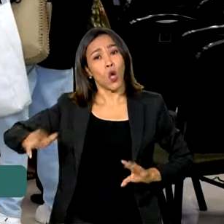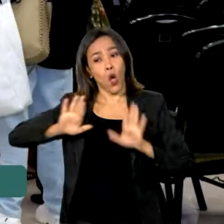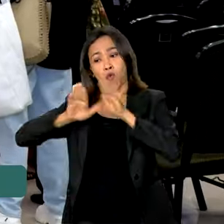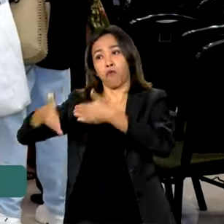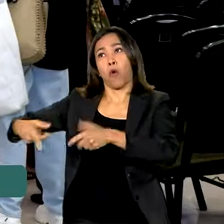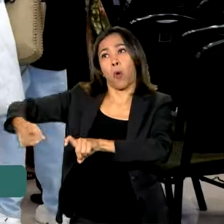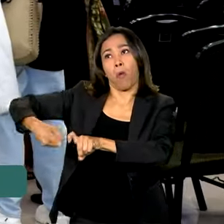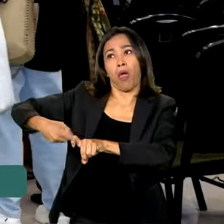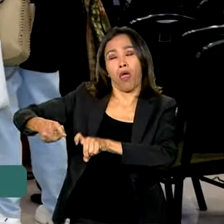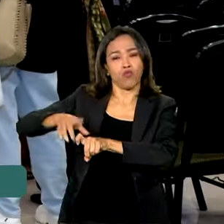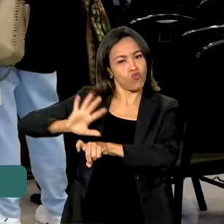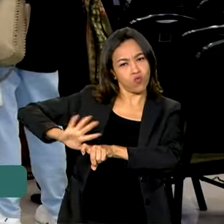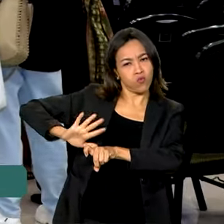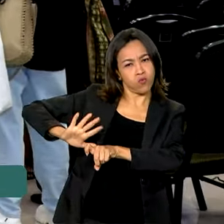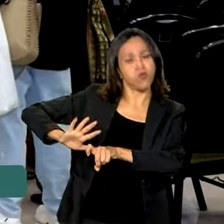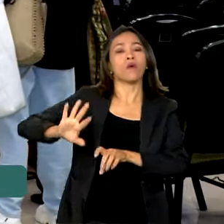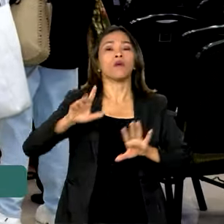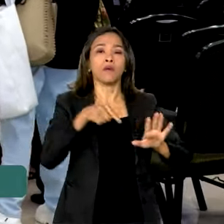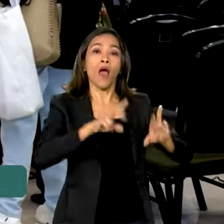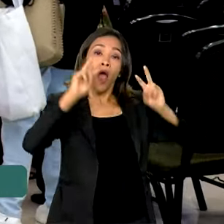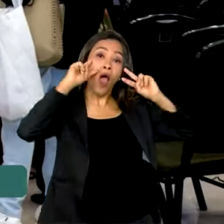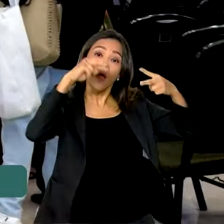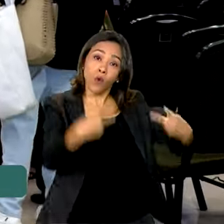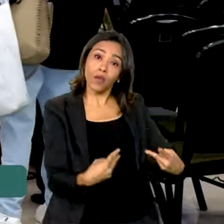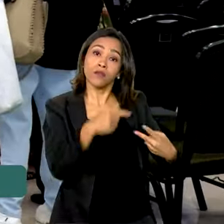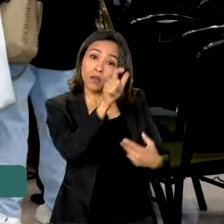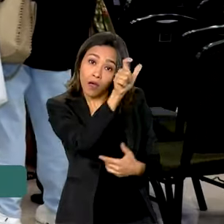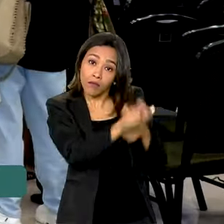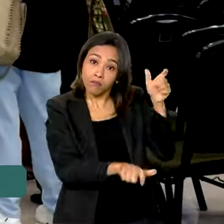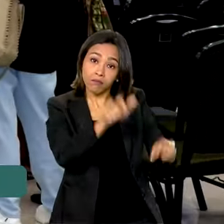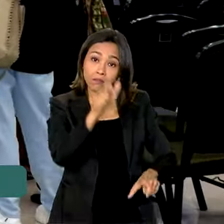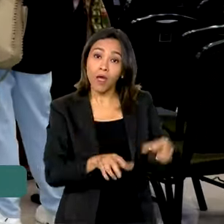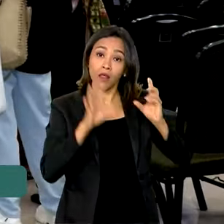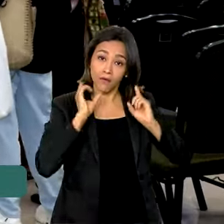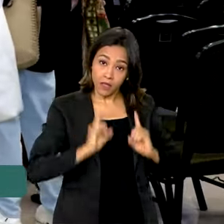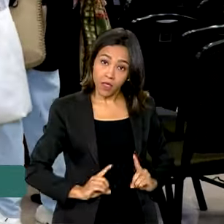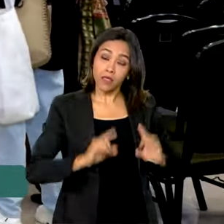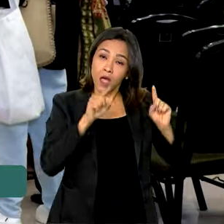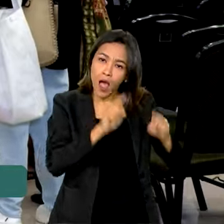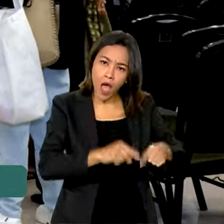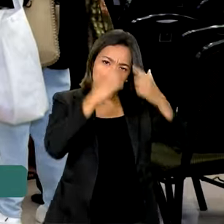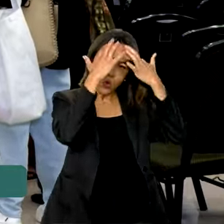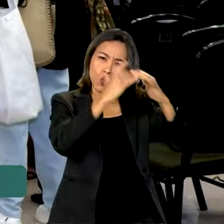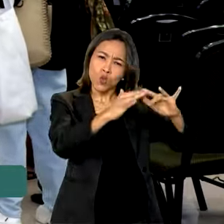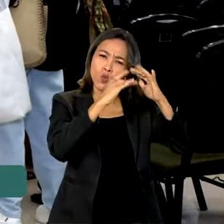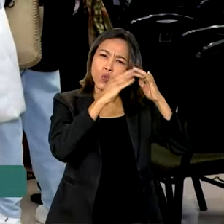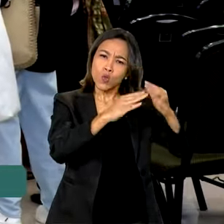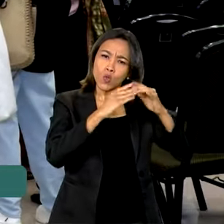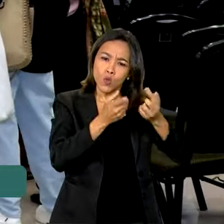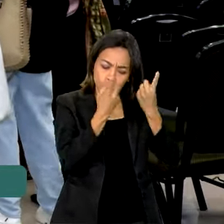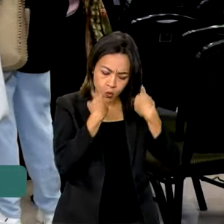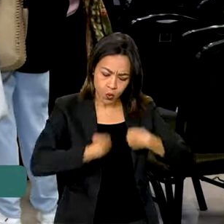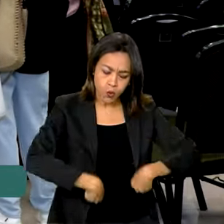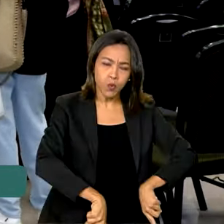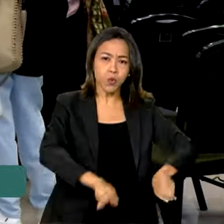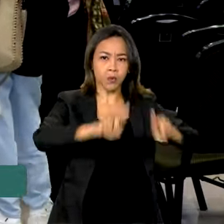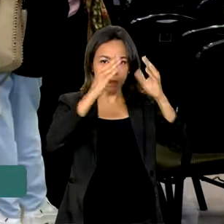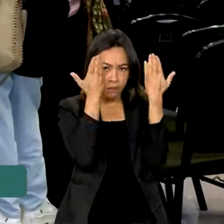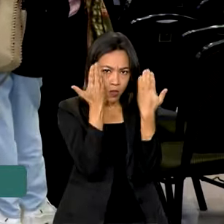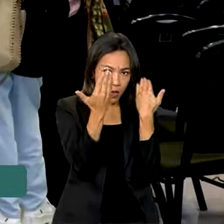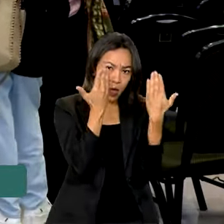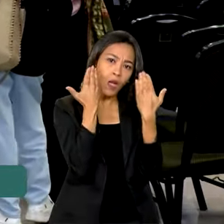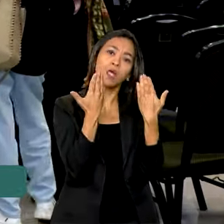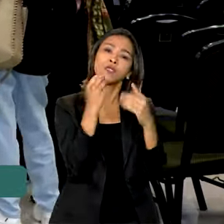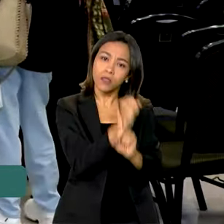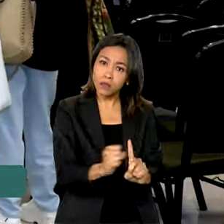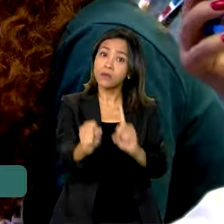reconhecendo a deficiência como uma interação complexa de fatores biológicos, psicológicos